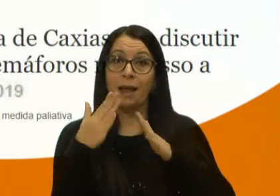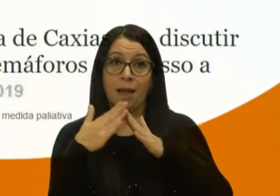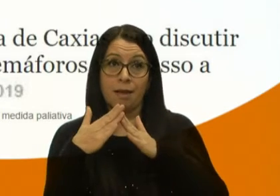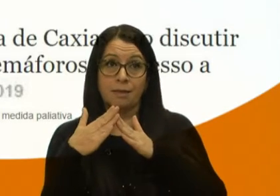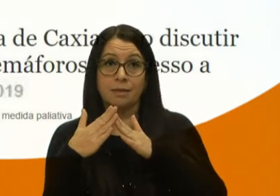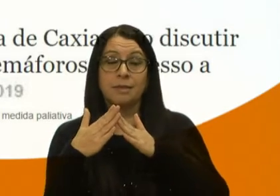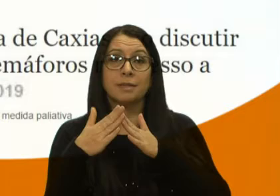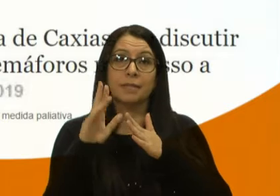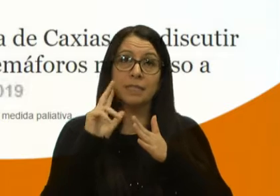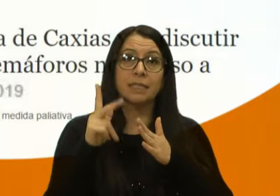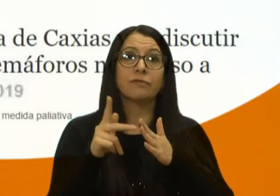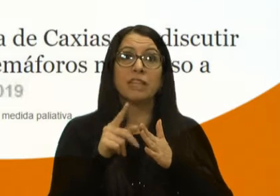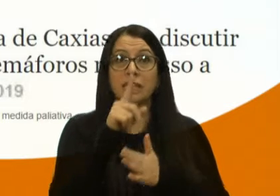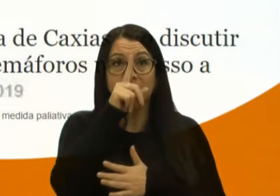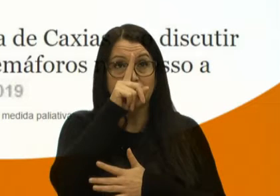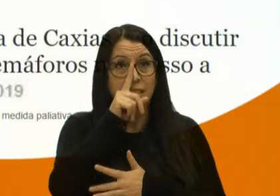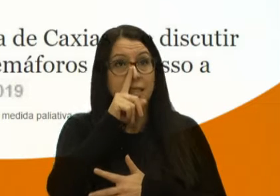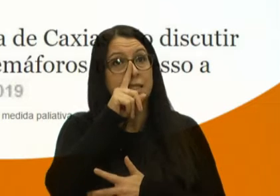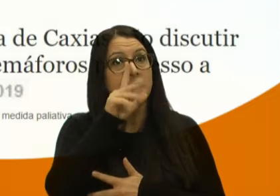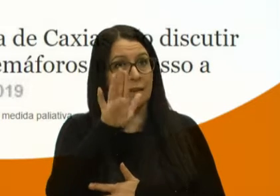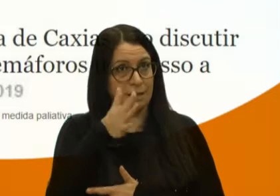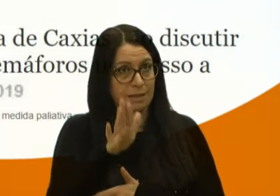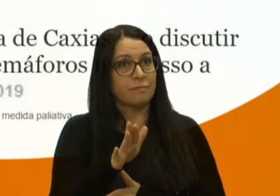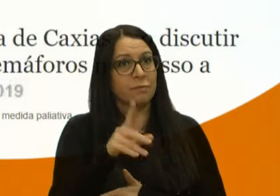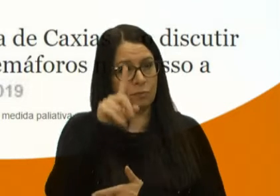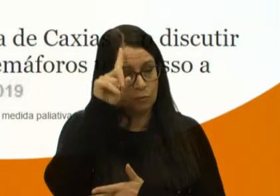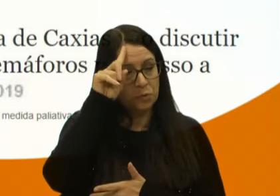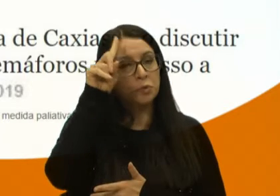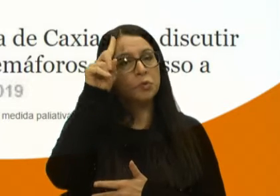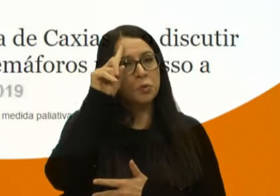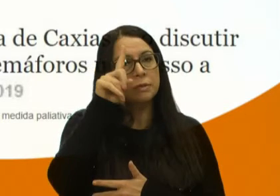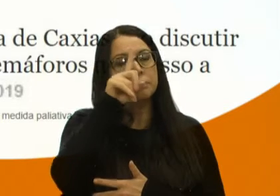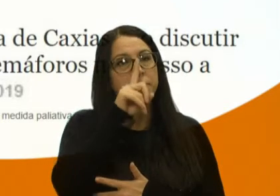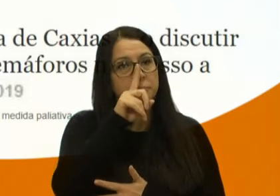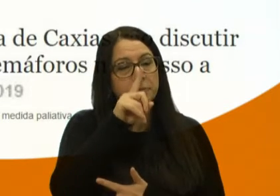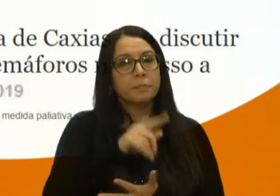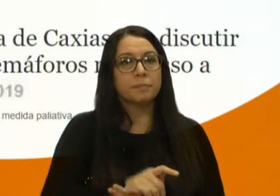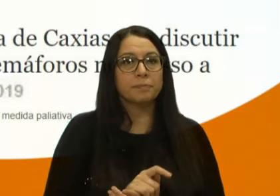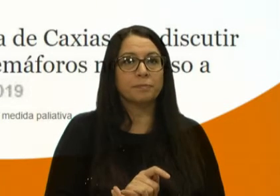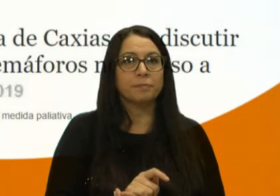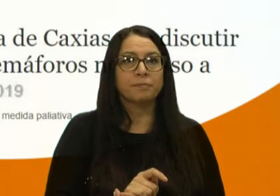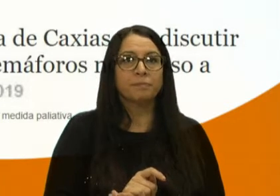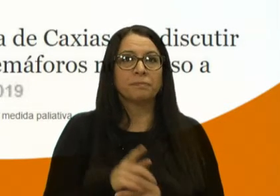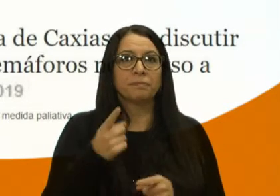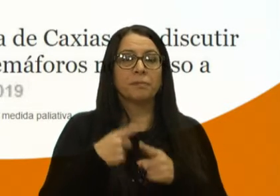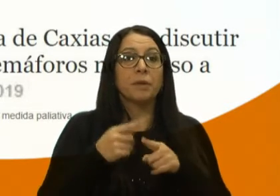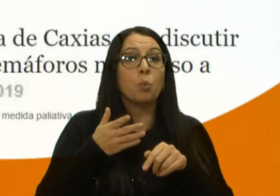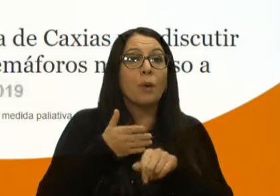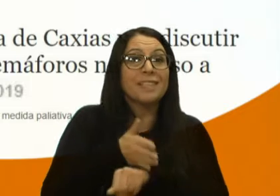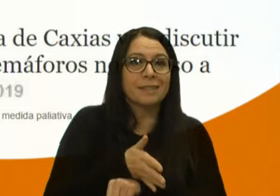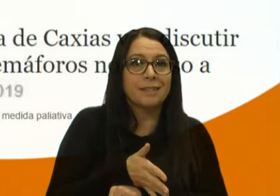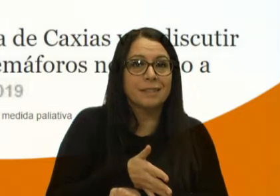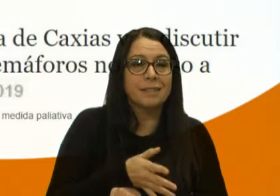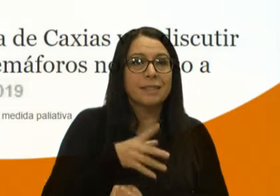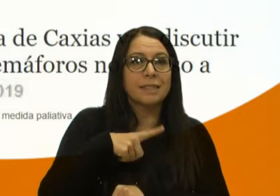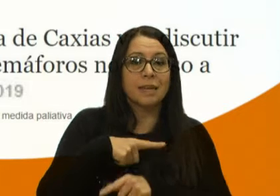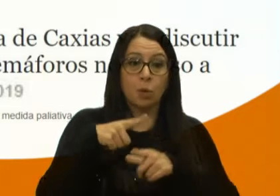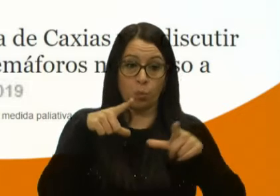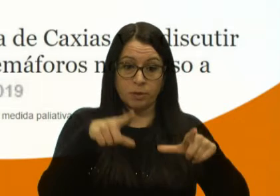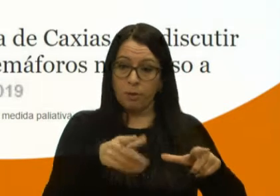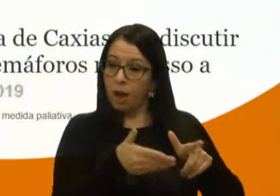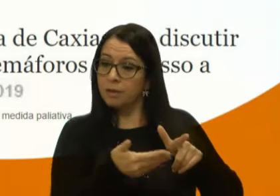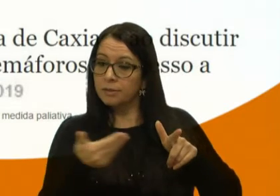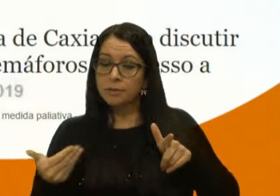vezes se colocam em grande risco, por muitas vezes, diariamente estão em risco, porque o acesso tem um espaço